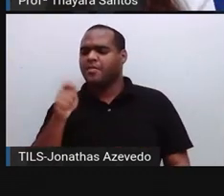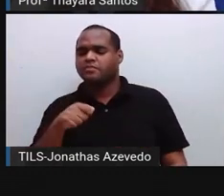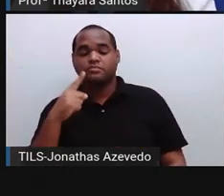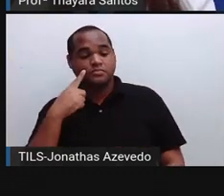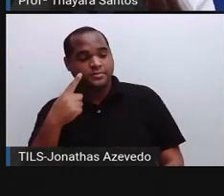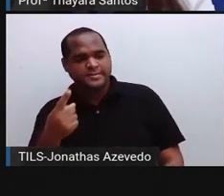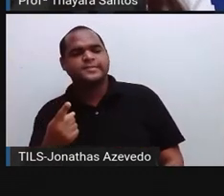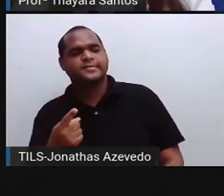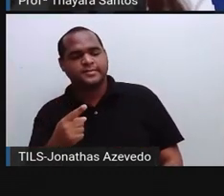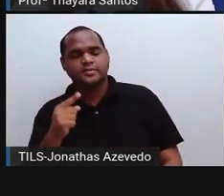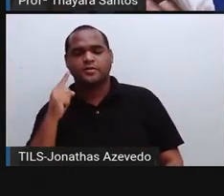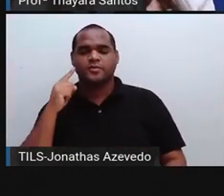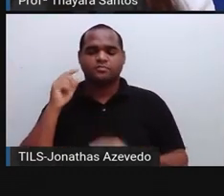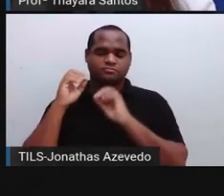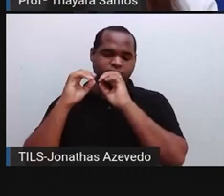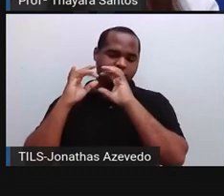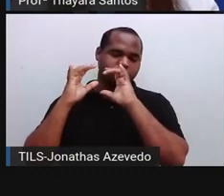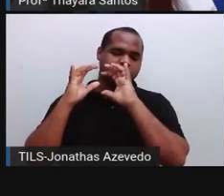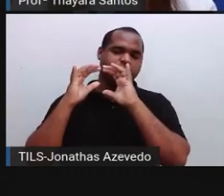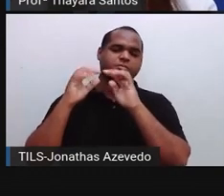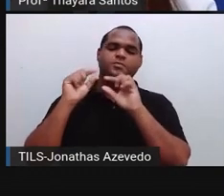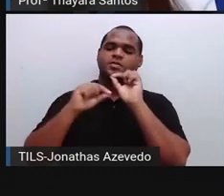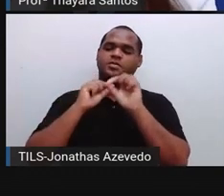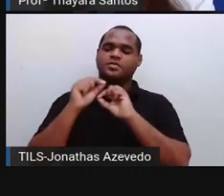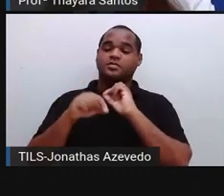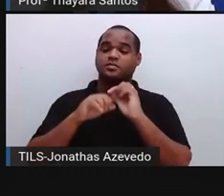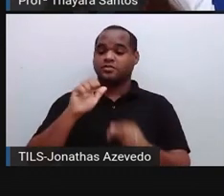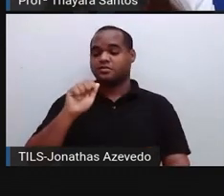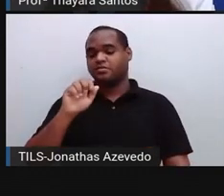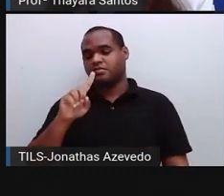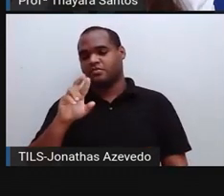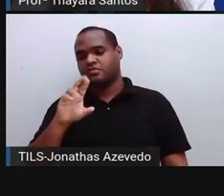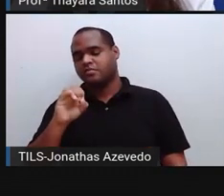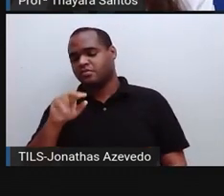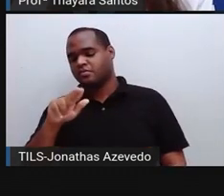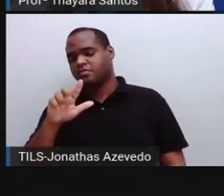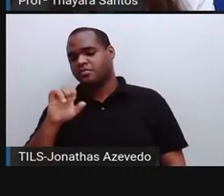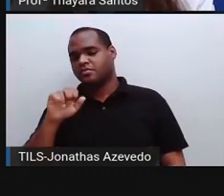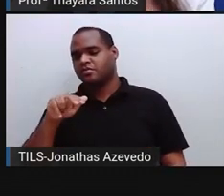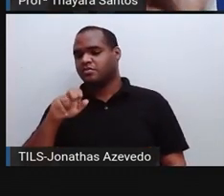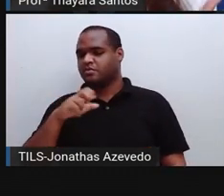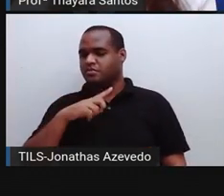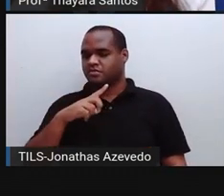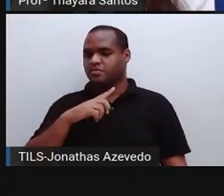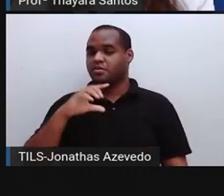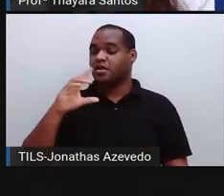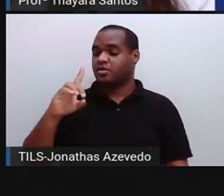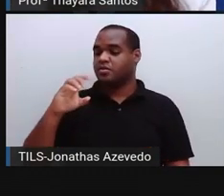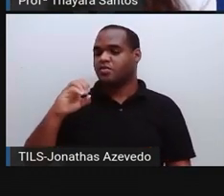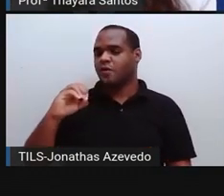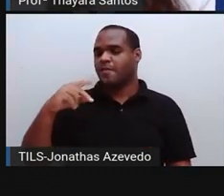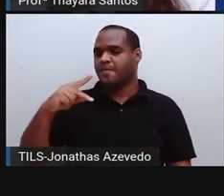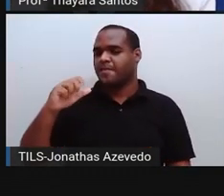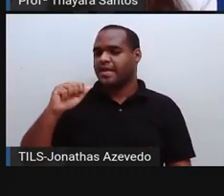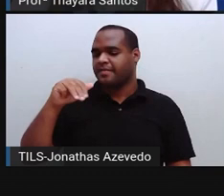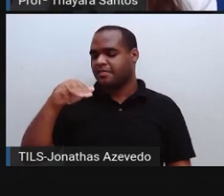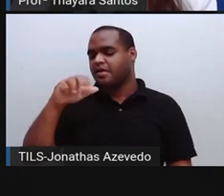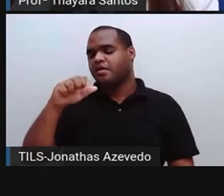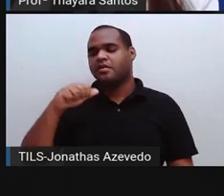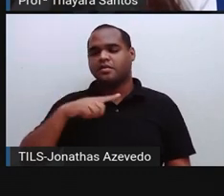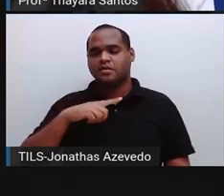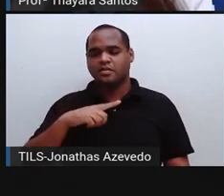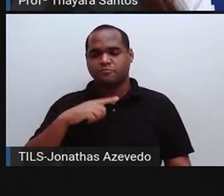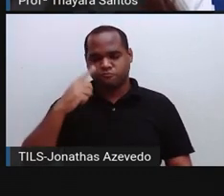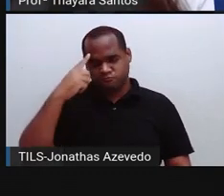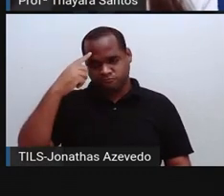começa a liberar a adrenalina. A dopamina é um neurotransmissor que ele está relacionado à sensação